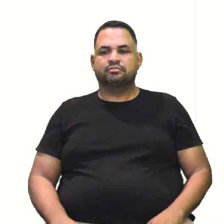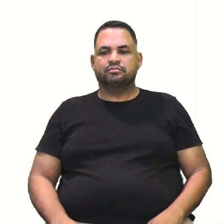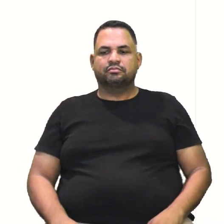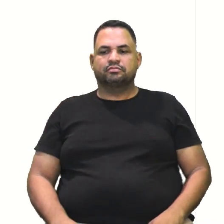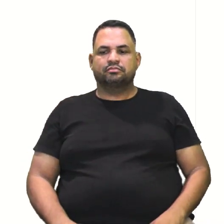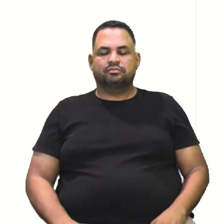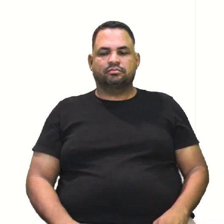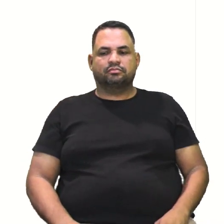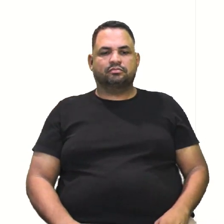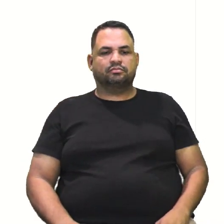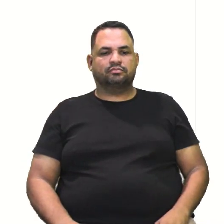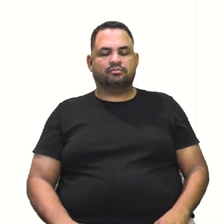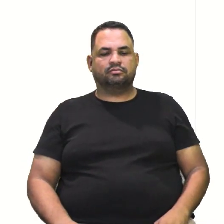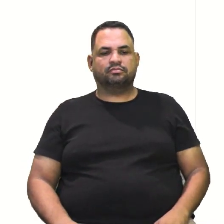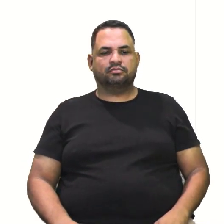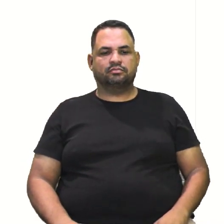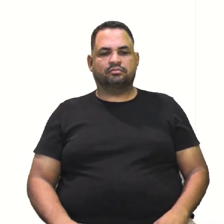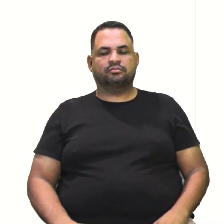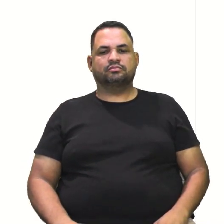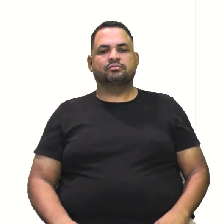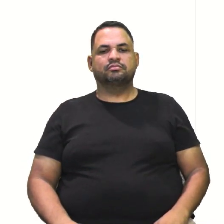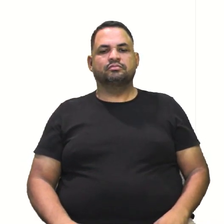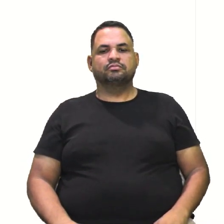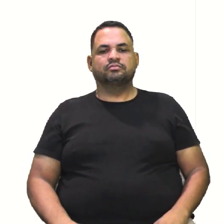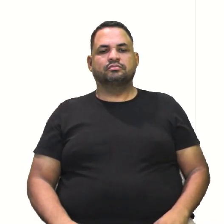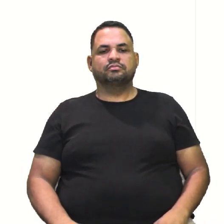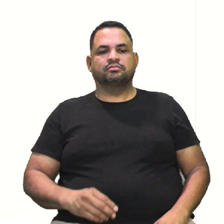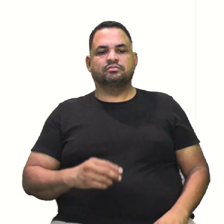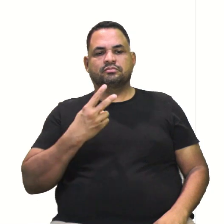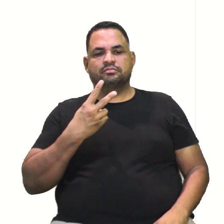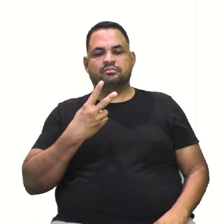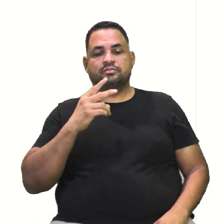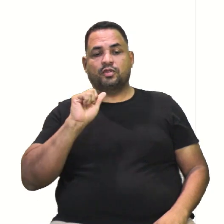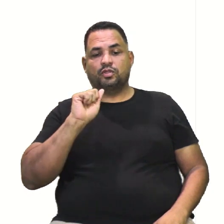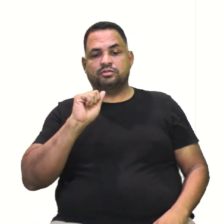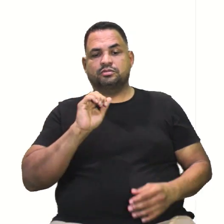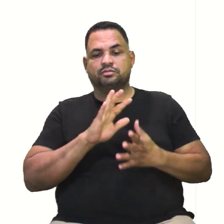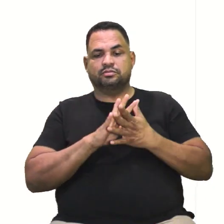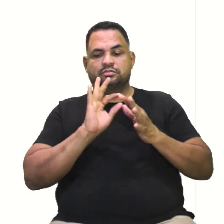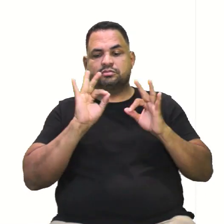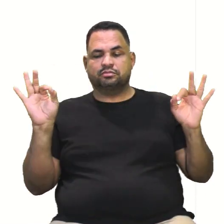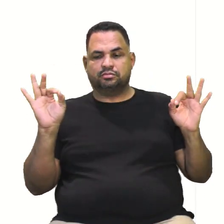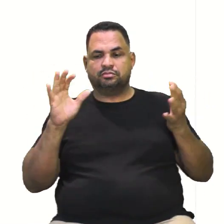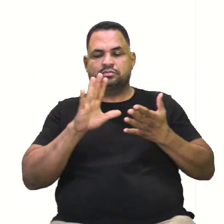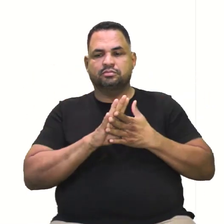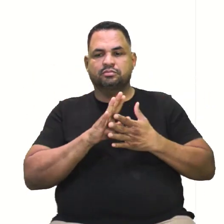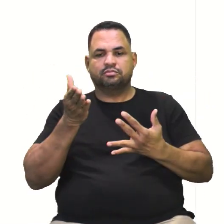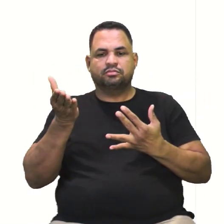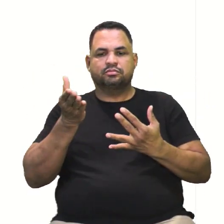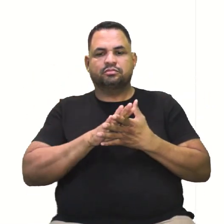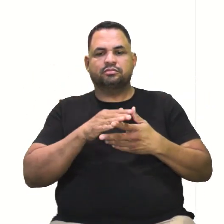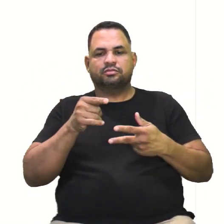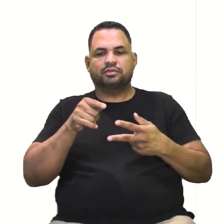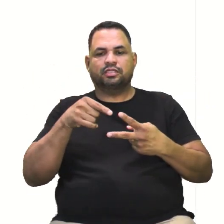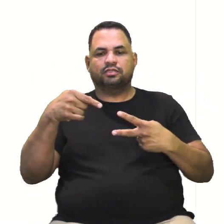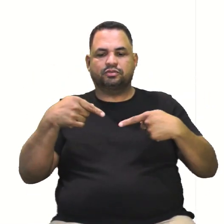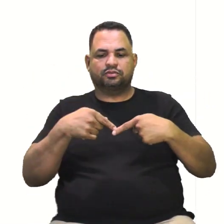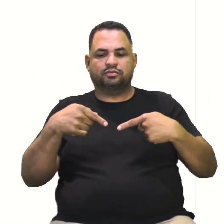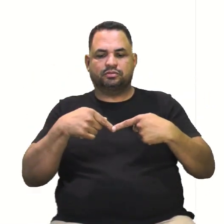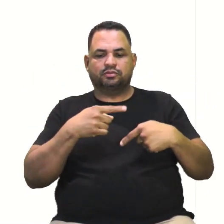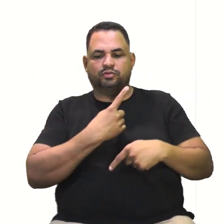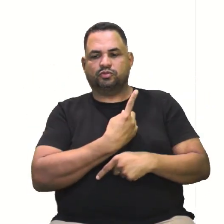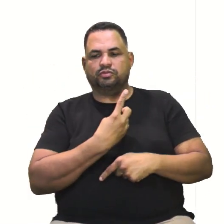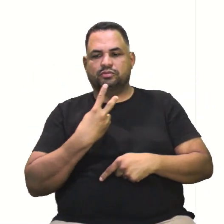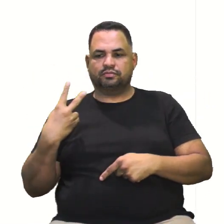É, de novo, né? Ficou com aquele equívoco aqui, mas... 2C. Esse 2A é a distância que tem ali entre os vértices 1 e 2.